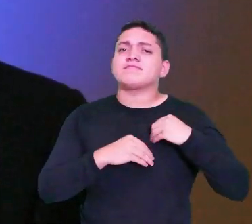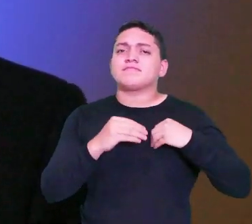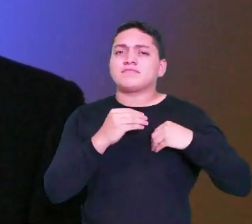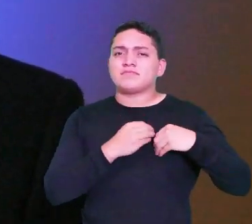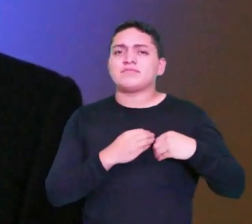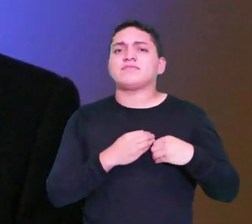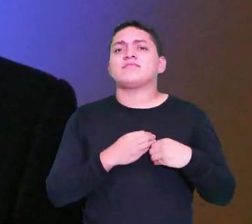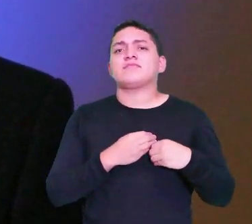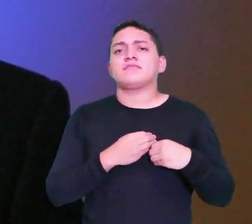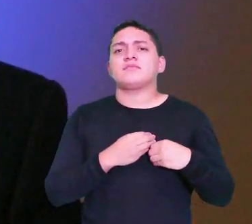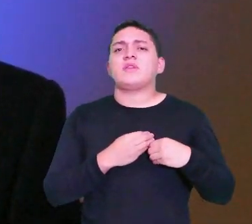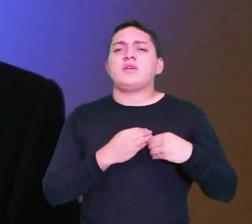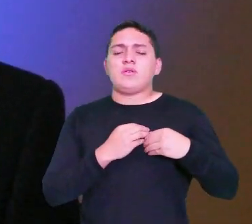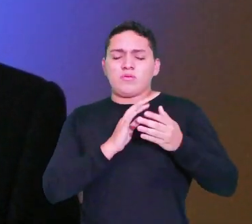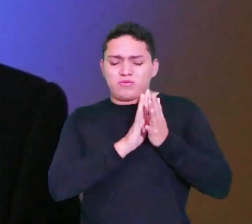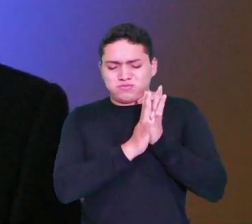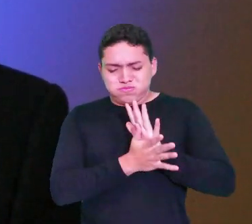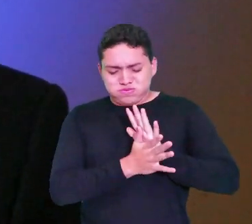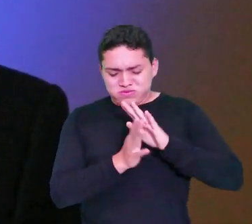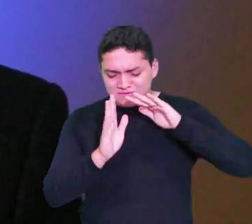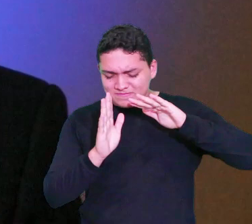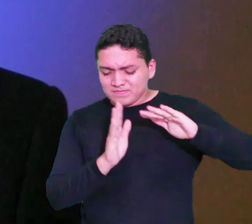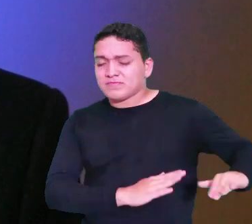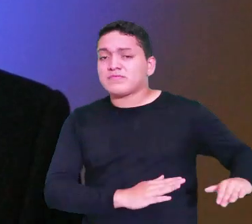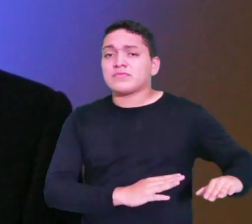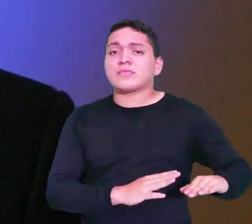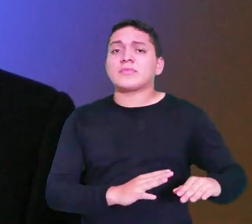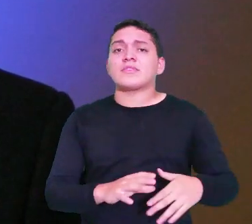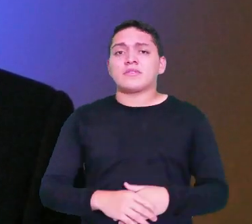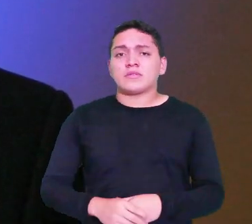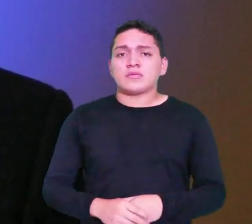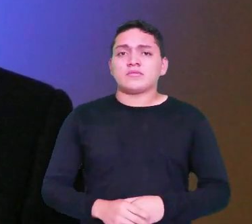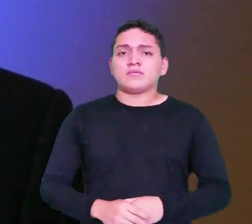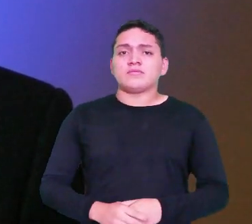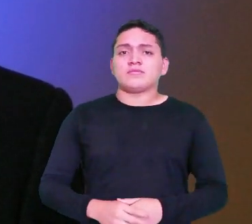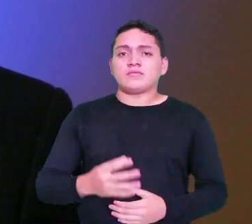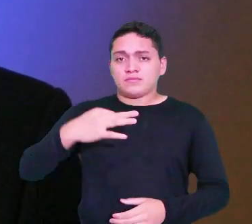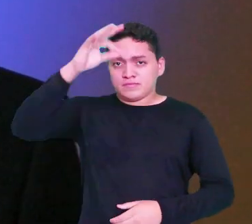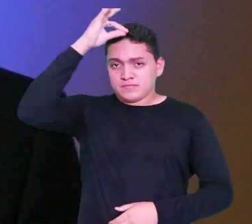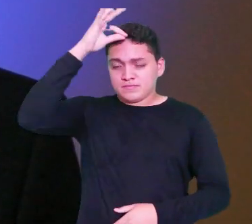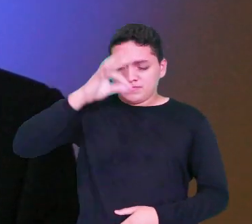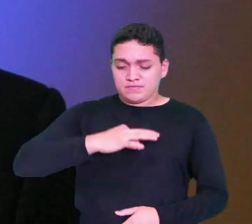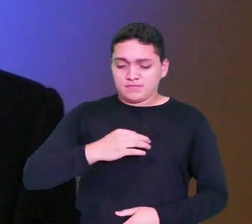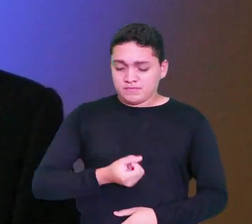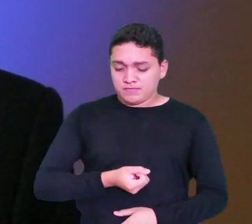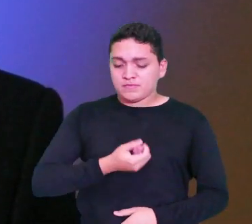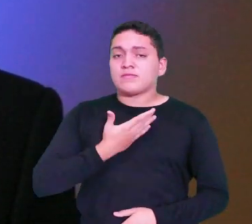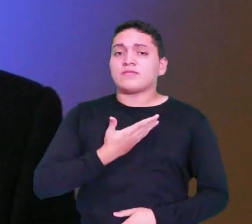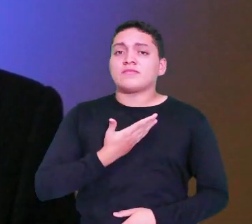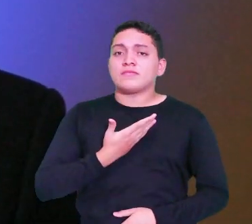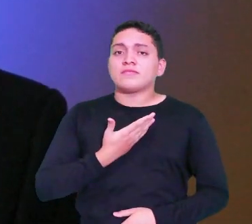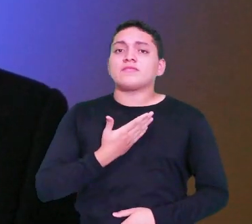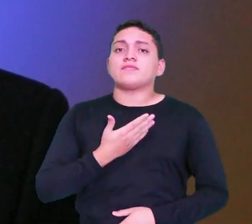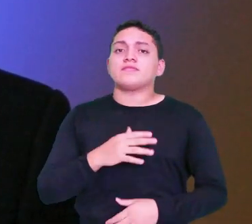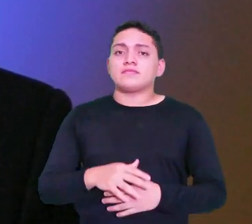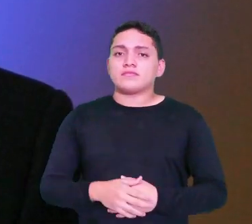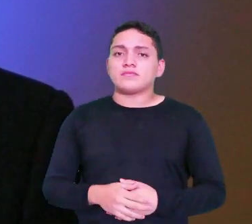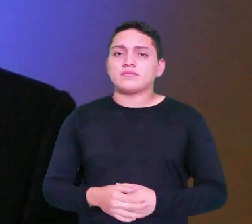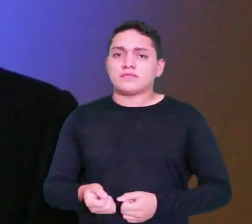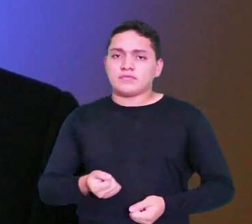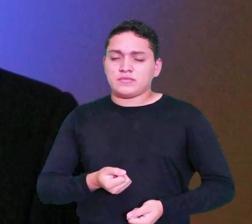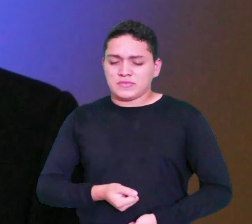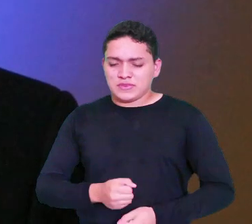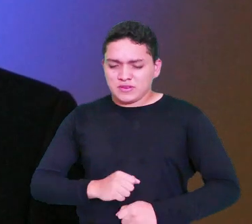carnais sejam completamente derrotadas para que os elementos do fruto do espírito floresçam em meu viver